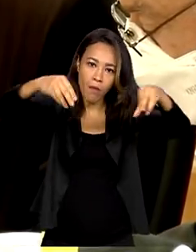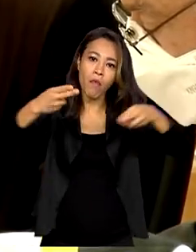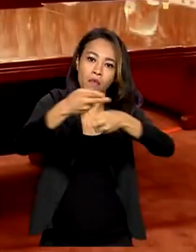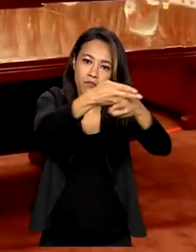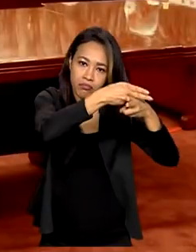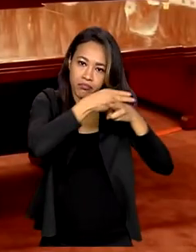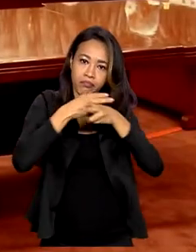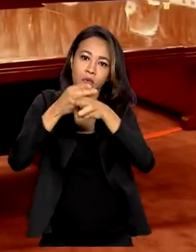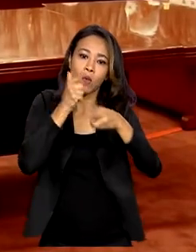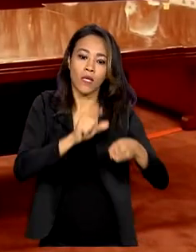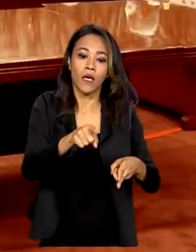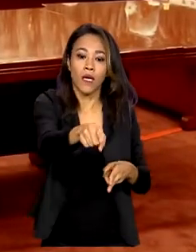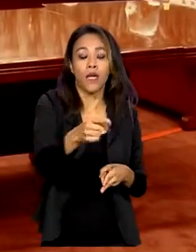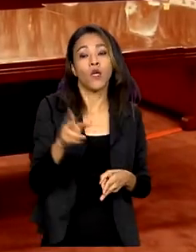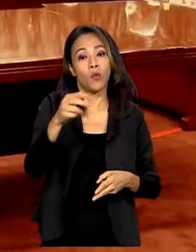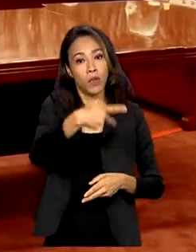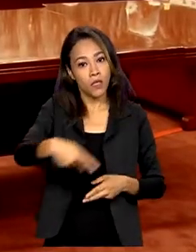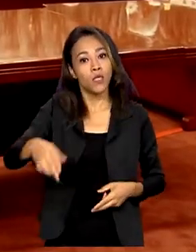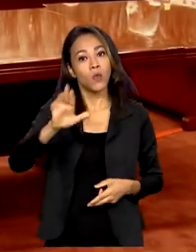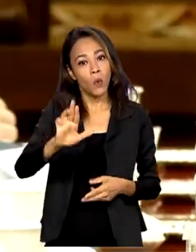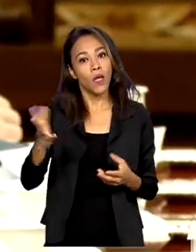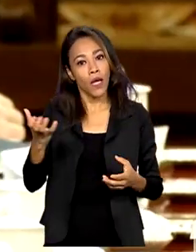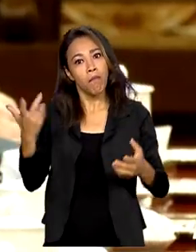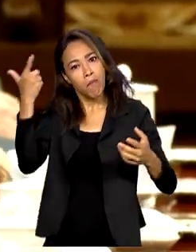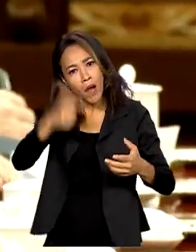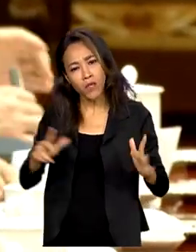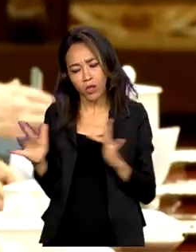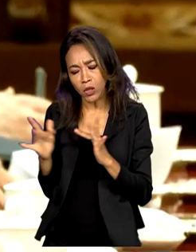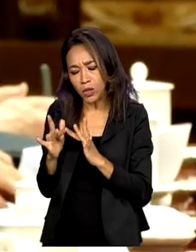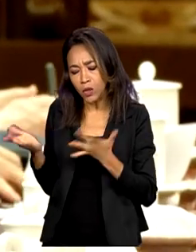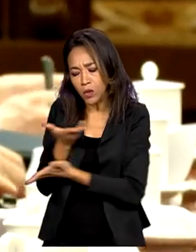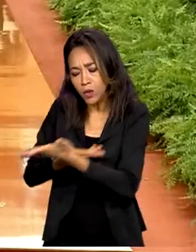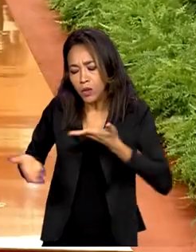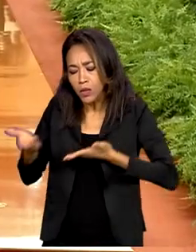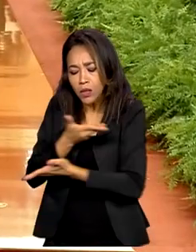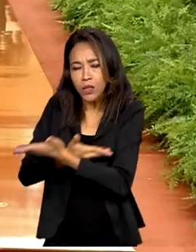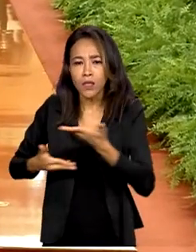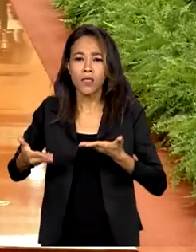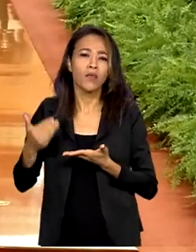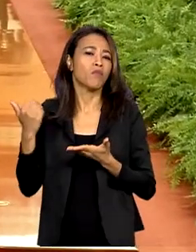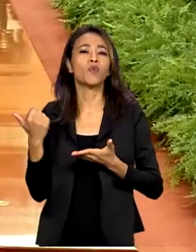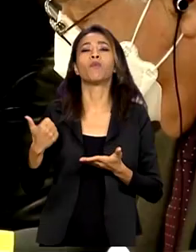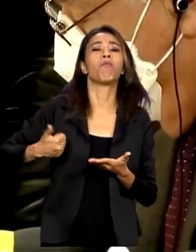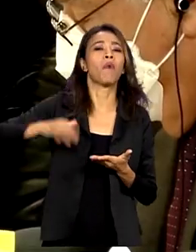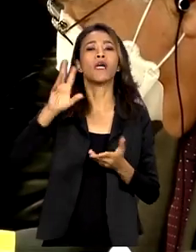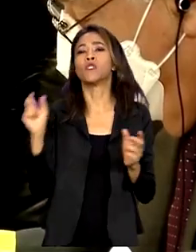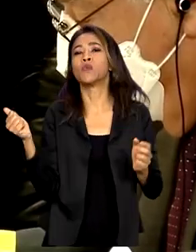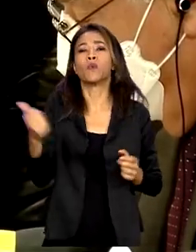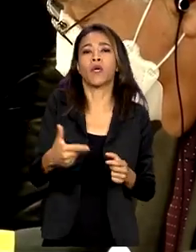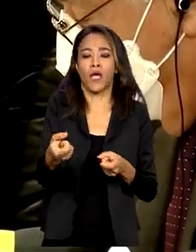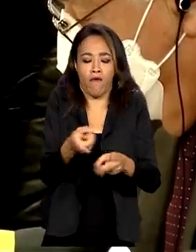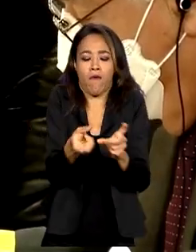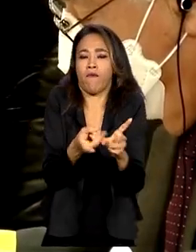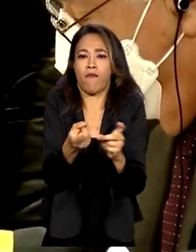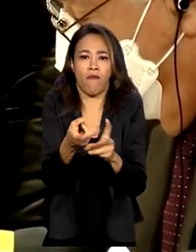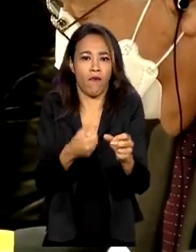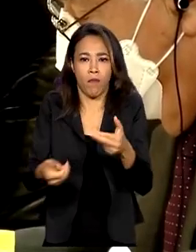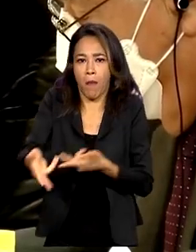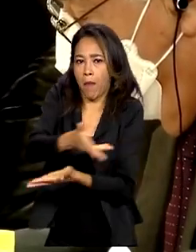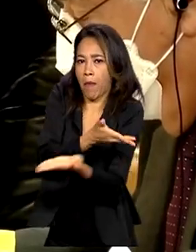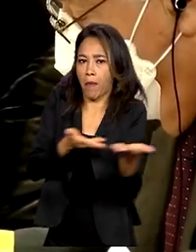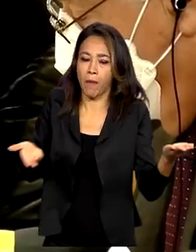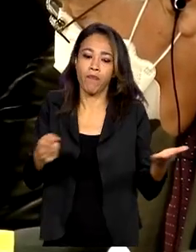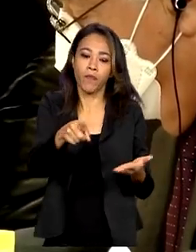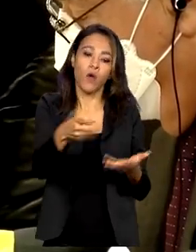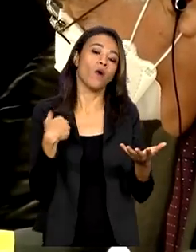destacou que quer ampliar a relação com a China para áreas que vão além do comércio. Nós queremos que a relação